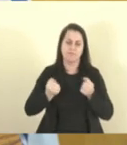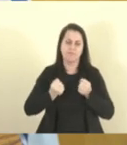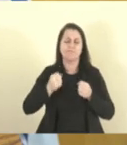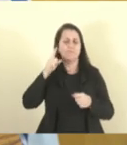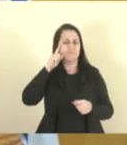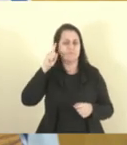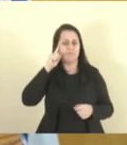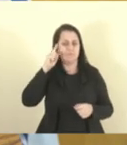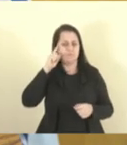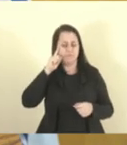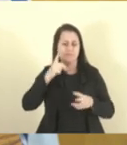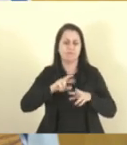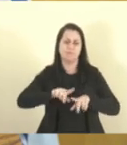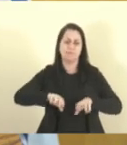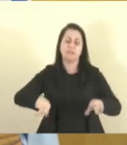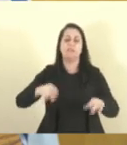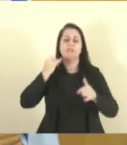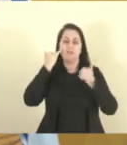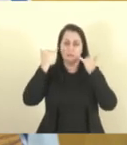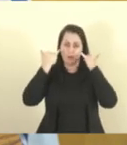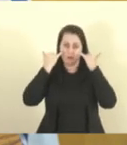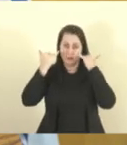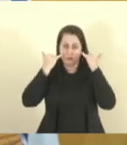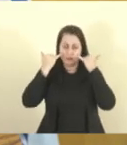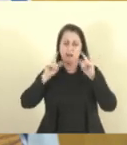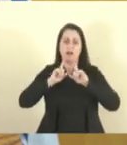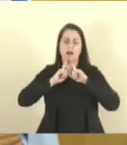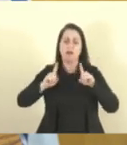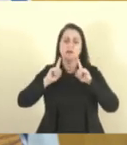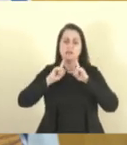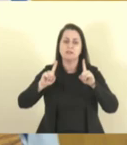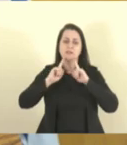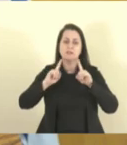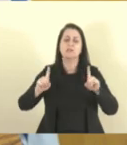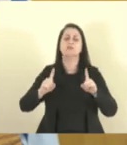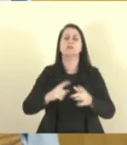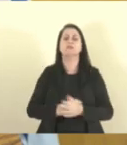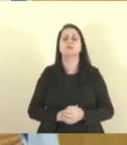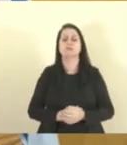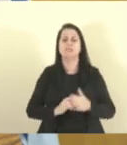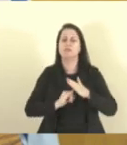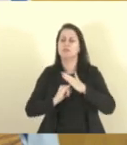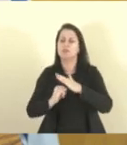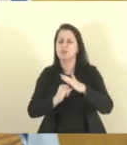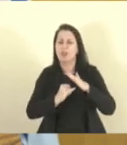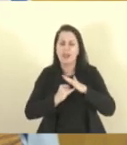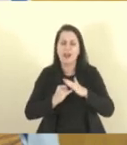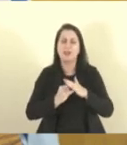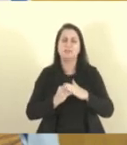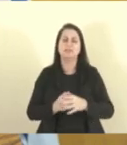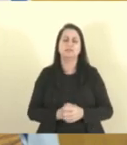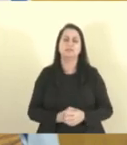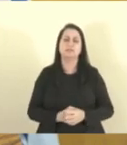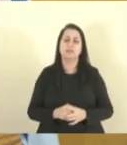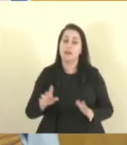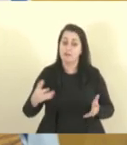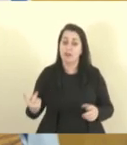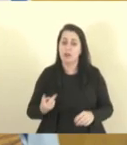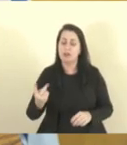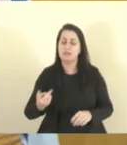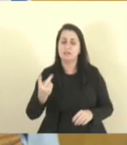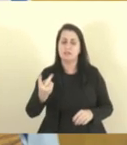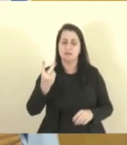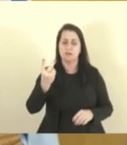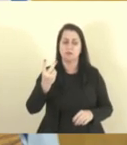diversas informações, diversas reclamações das tensões institucionais, e essa valorização